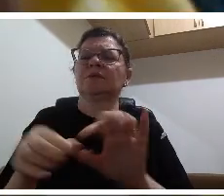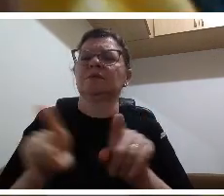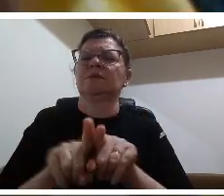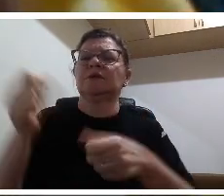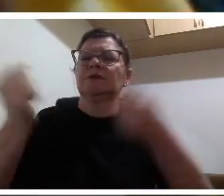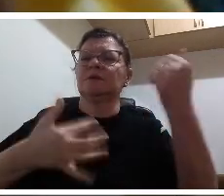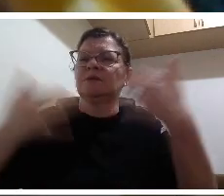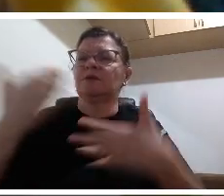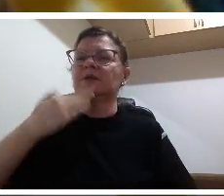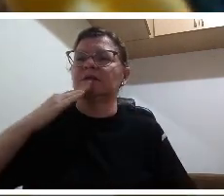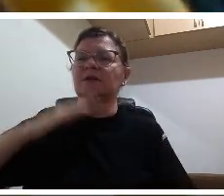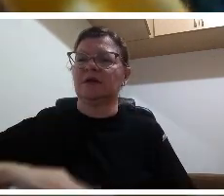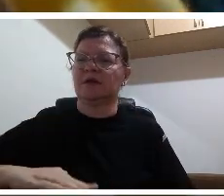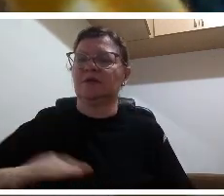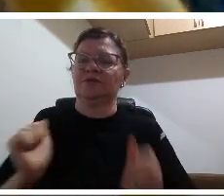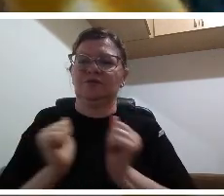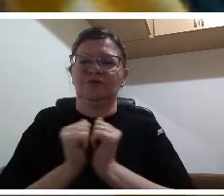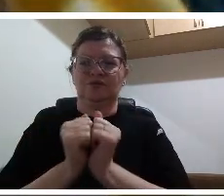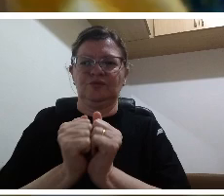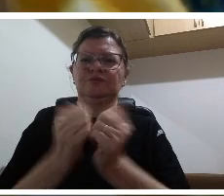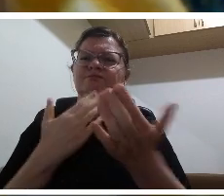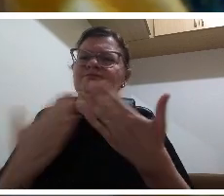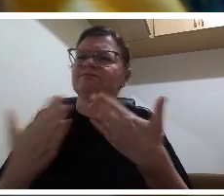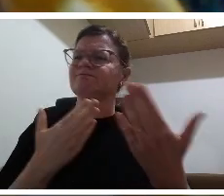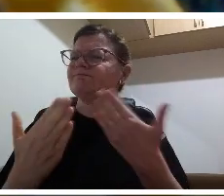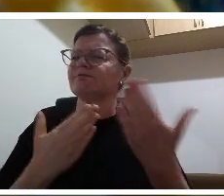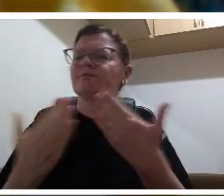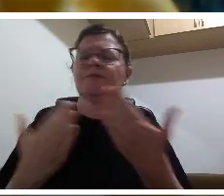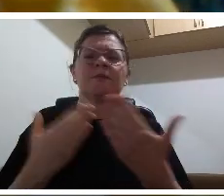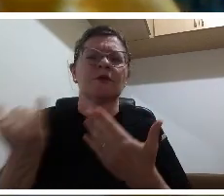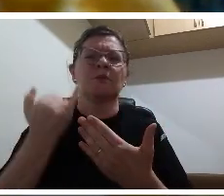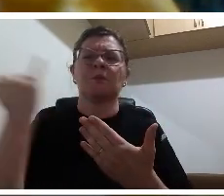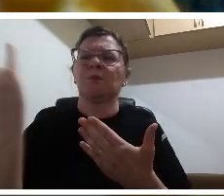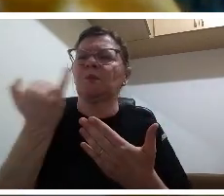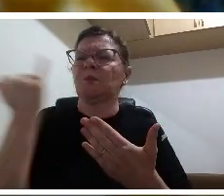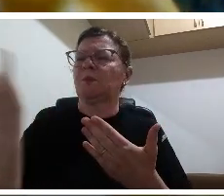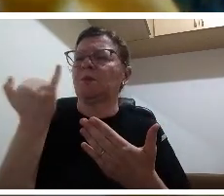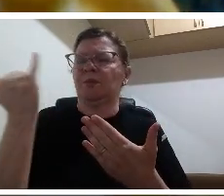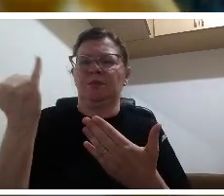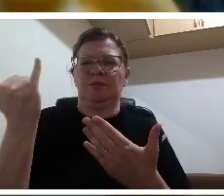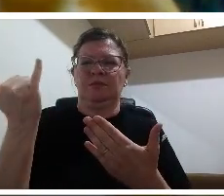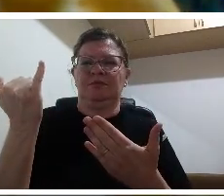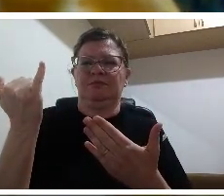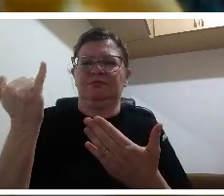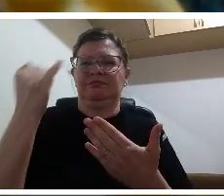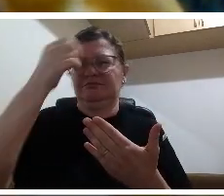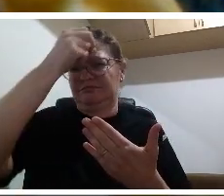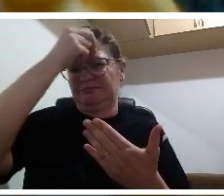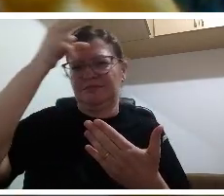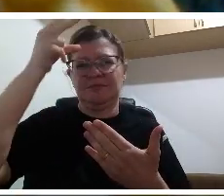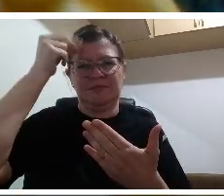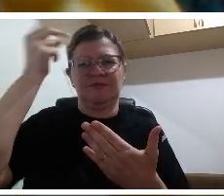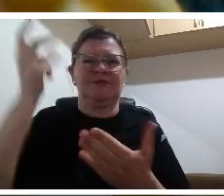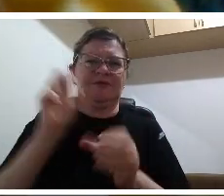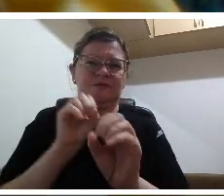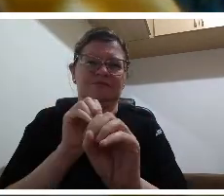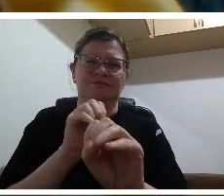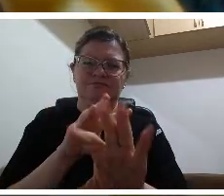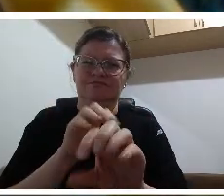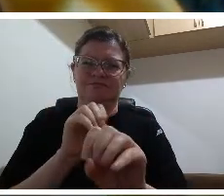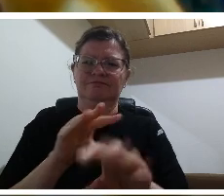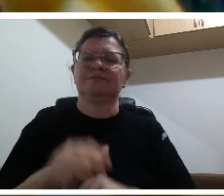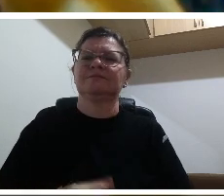nossa gratidão que a gente tem oportunidade de estar próximos em breve